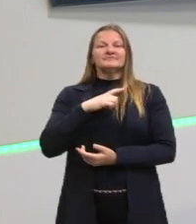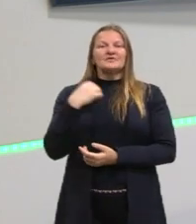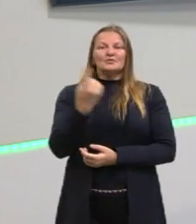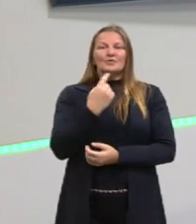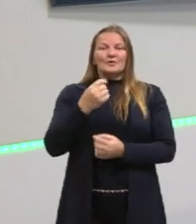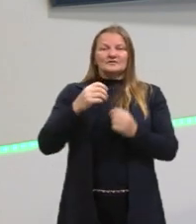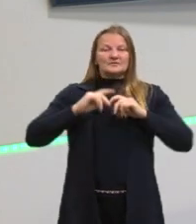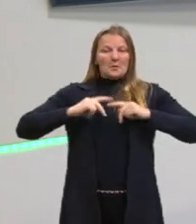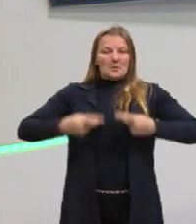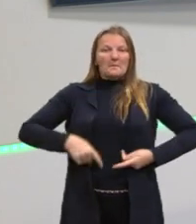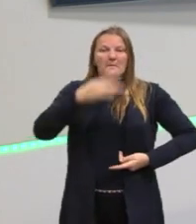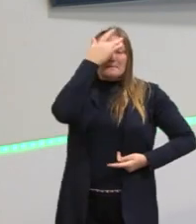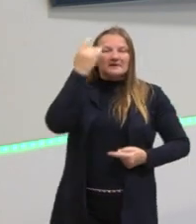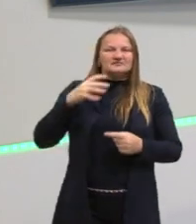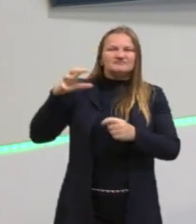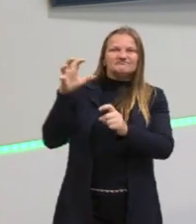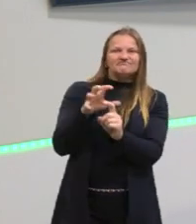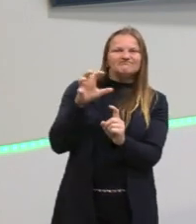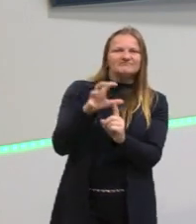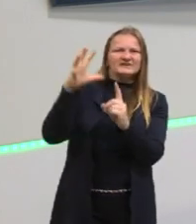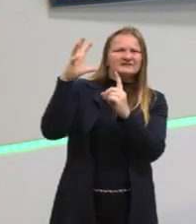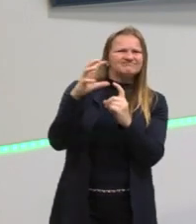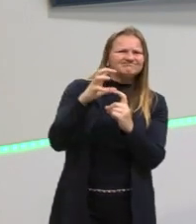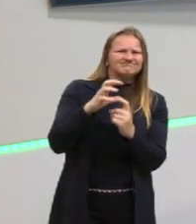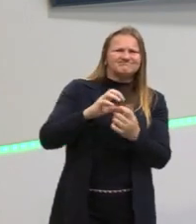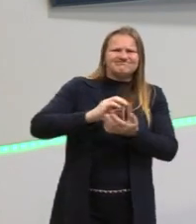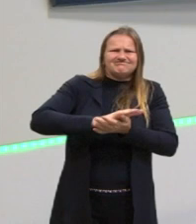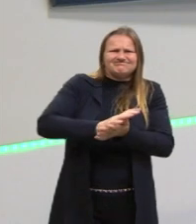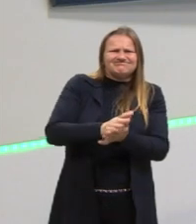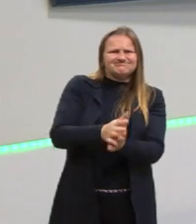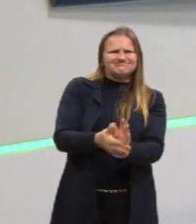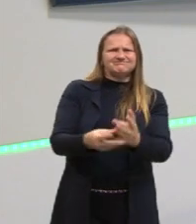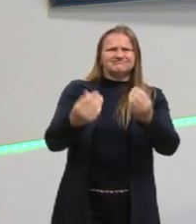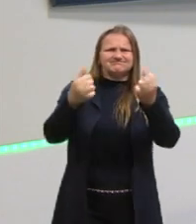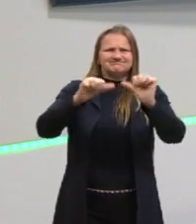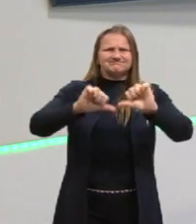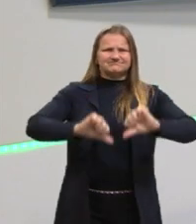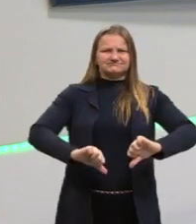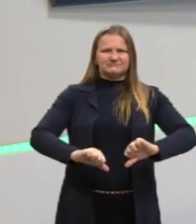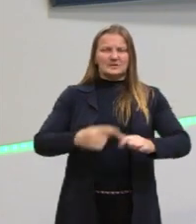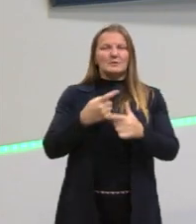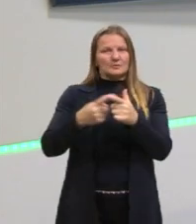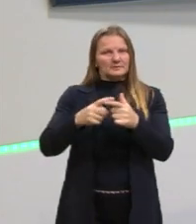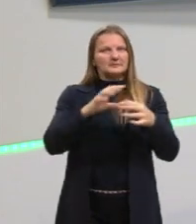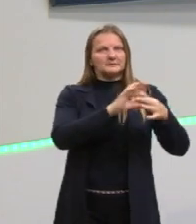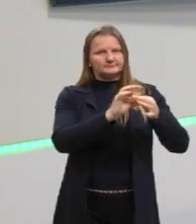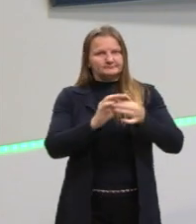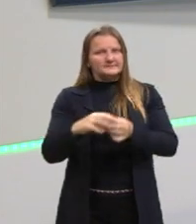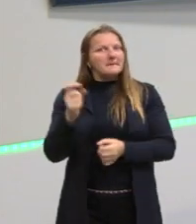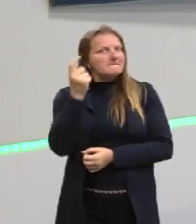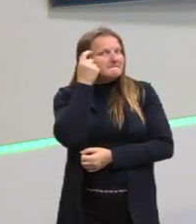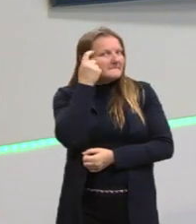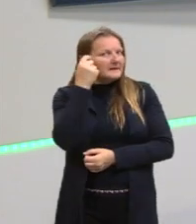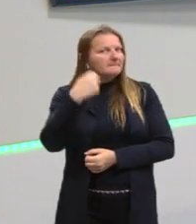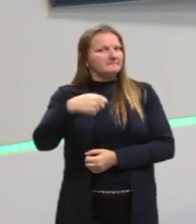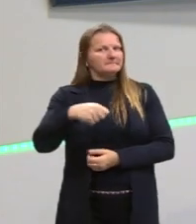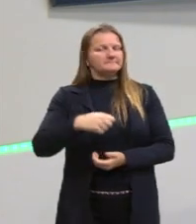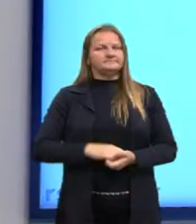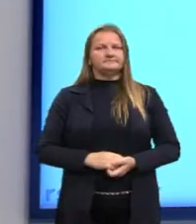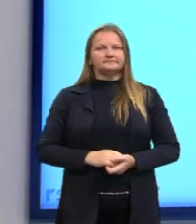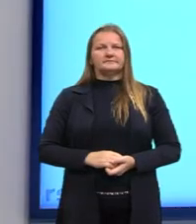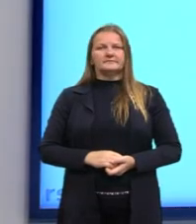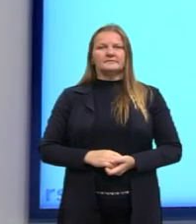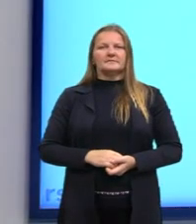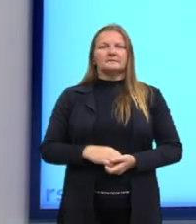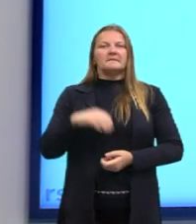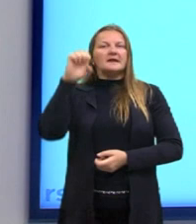natureza, ela está sendo ilimitada e isso já está dando problema. Nós precisamos pensar nisso. Olha o o Kant fala dessa